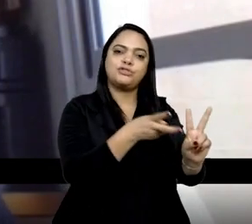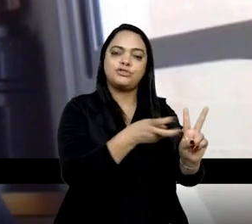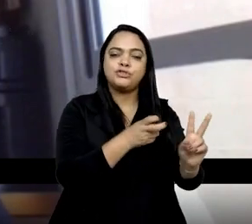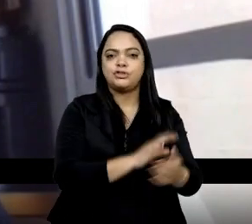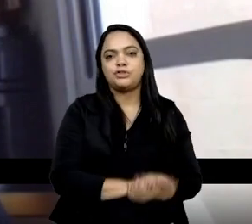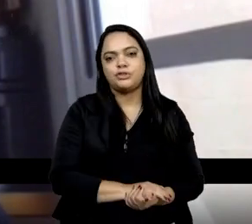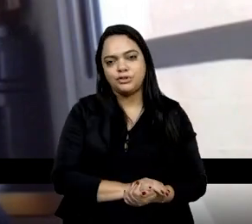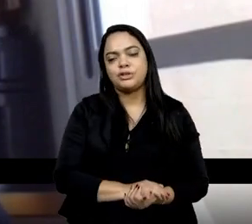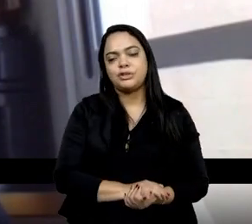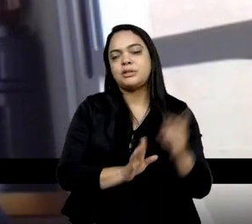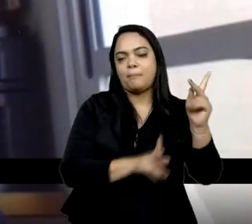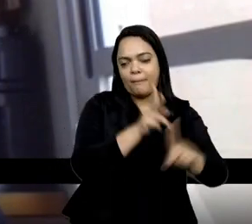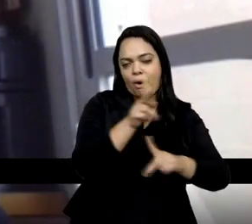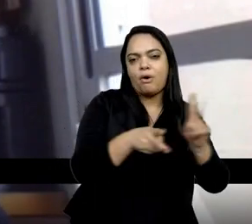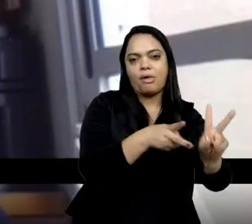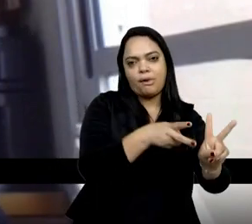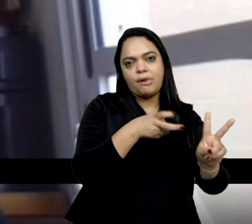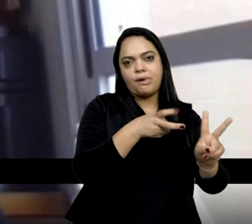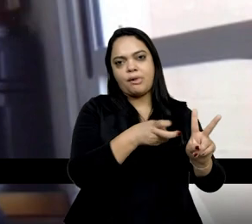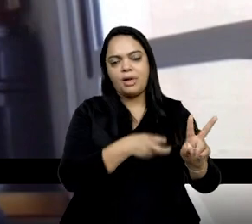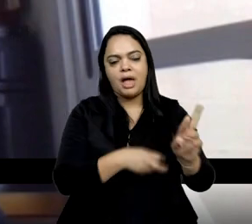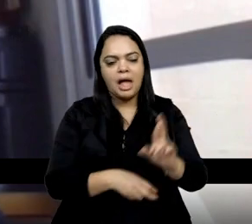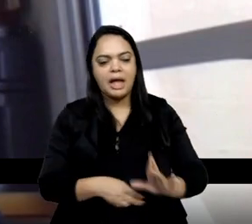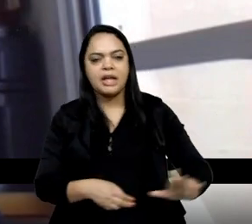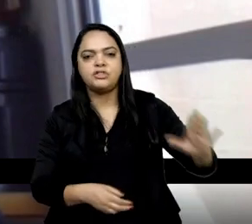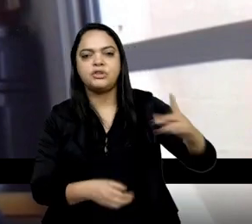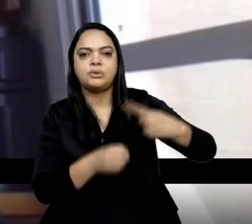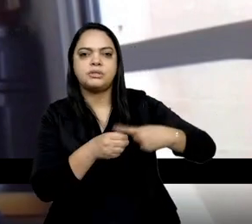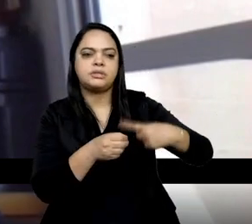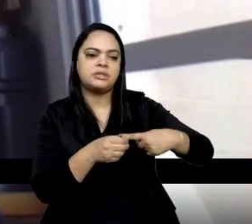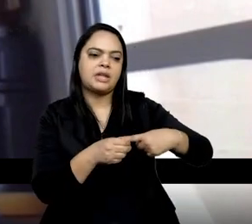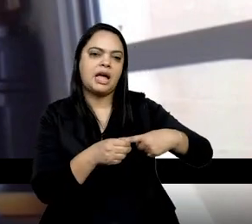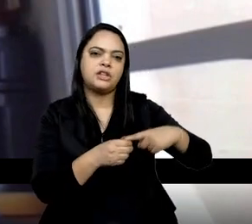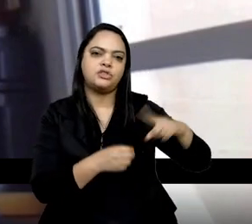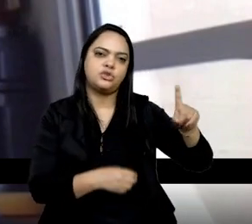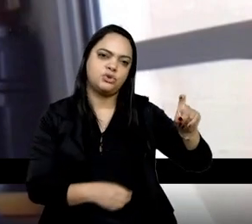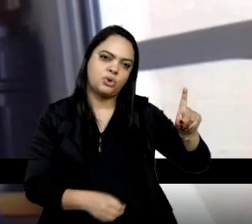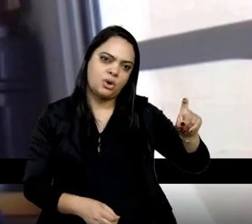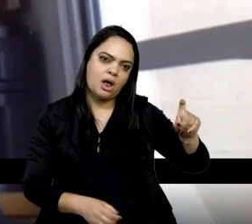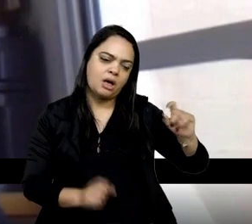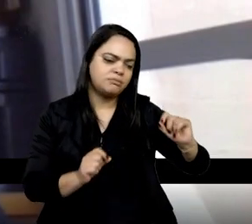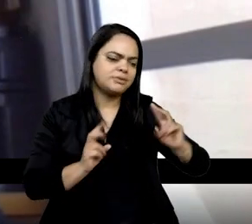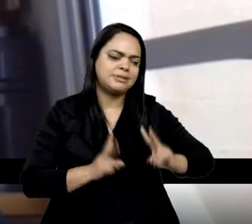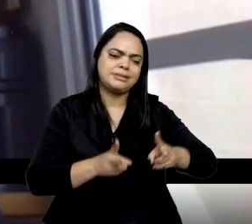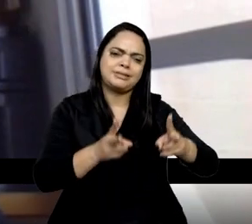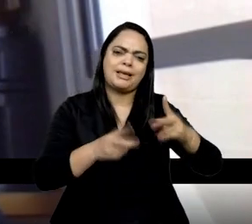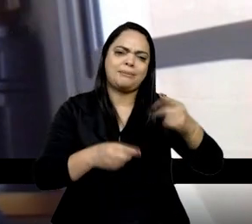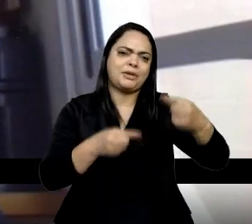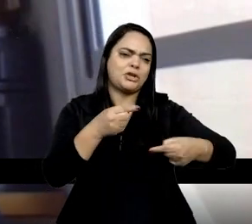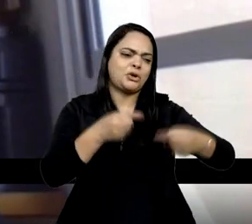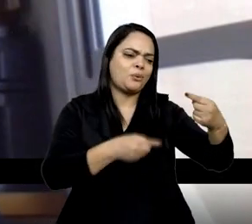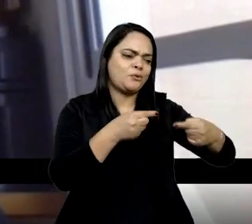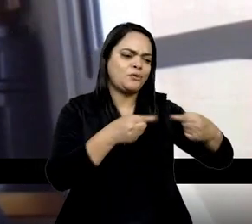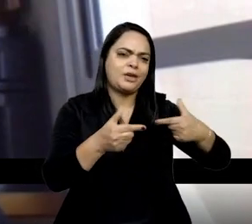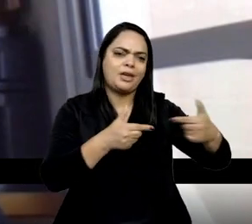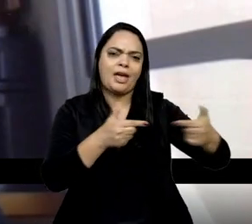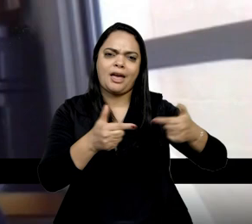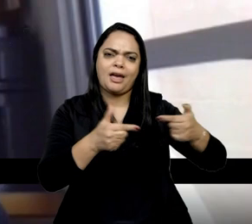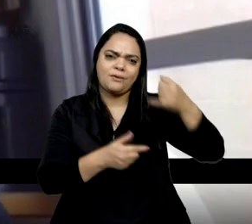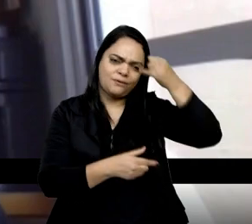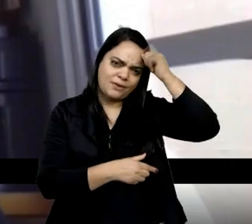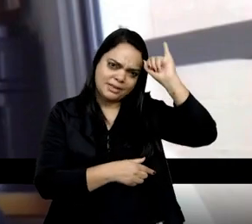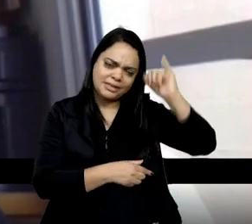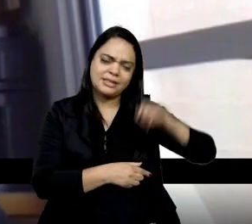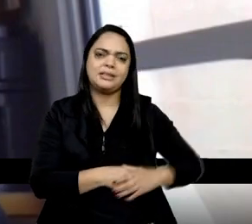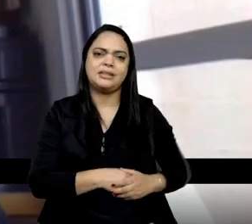indígenas. A região de Dourados, por exemplo, é uma região de constante conflito com os fazendeiros. Nós